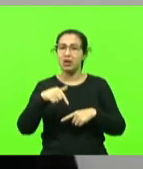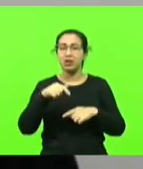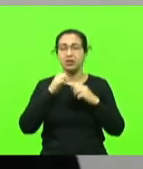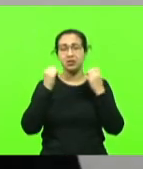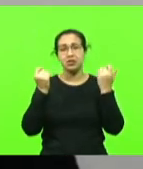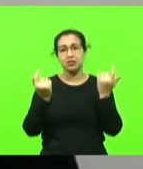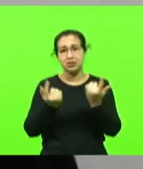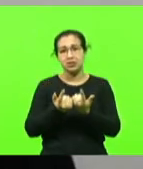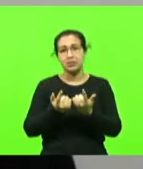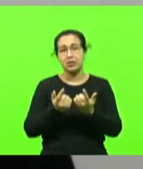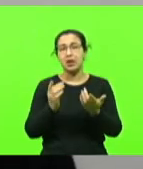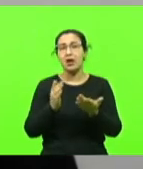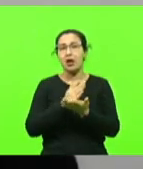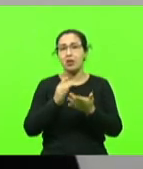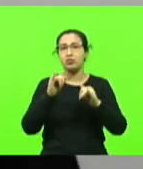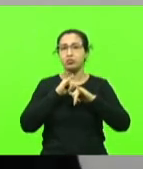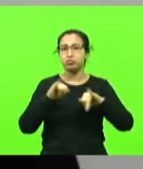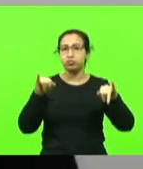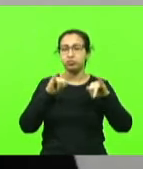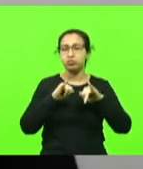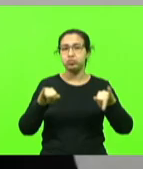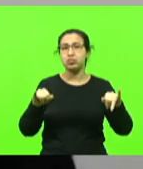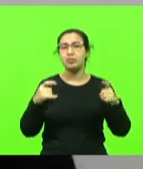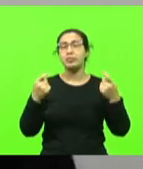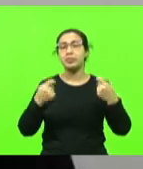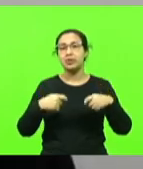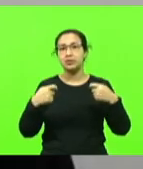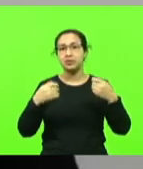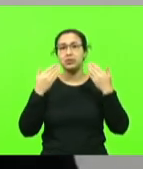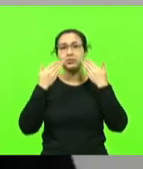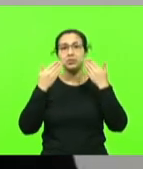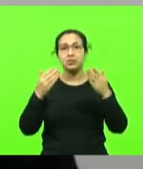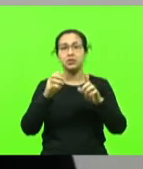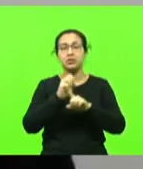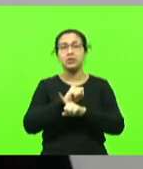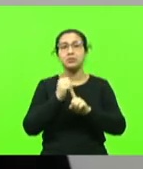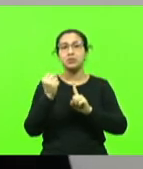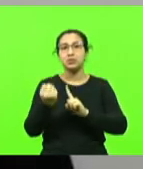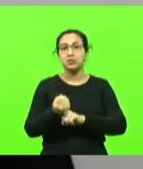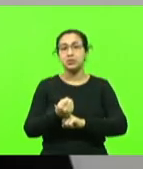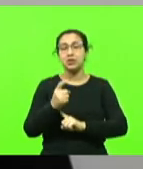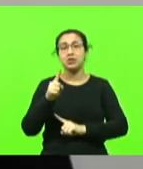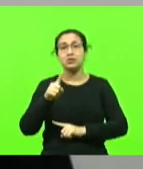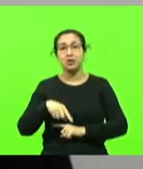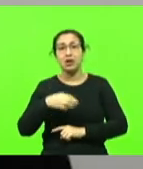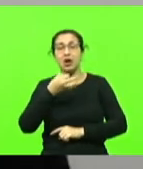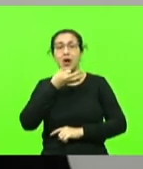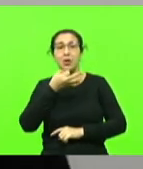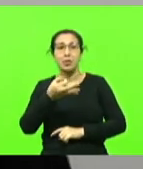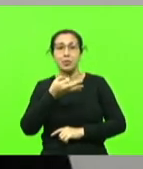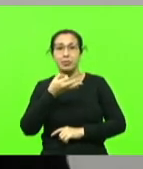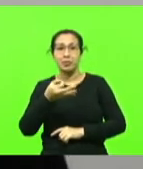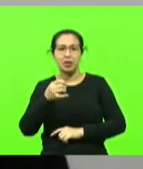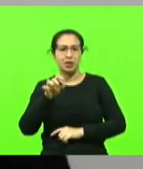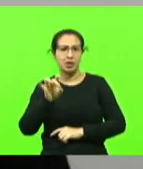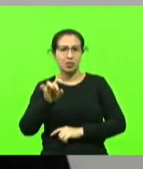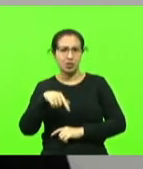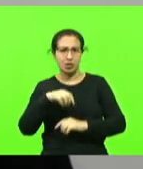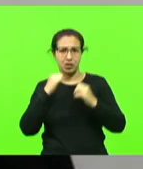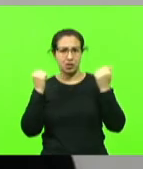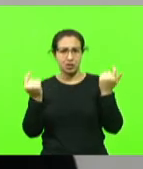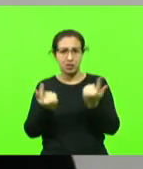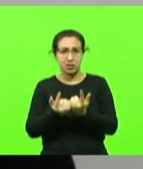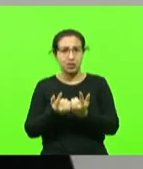deixar passar para a sociedade que essa é a opinião majoritária da Assembleia Legislativa. Pelo contrário,